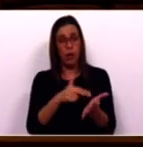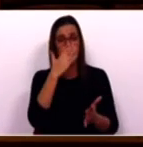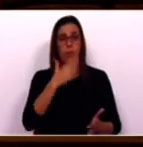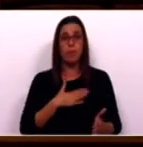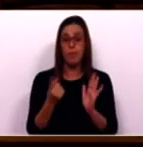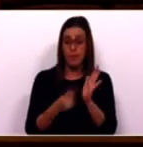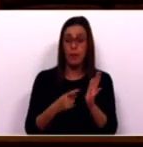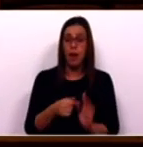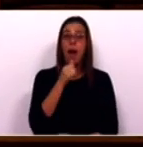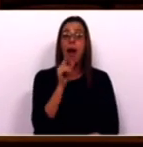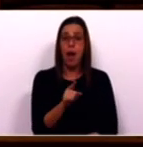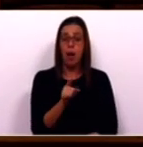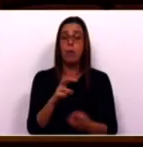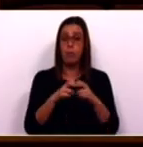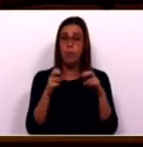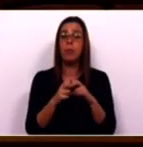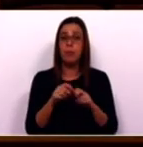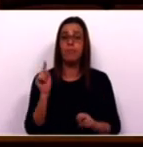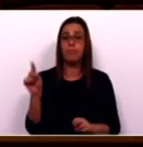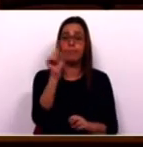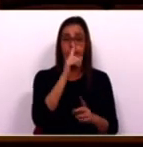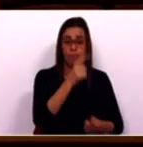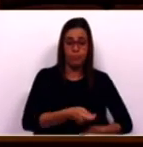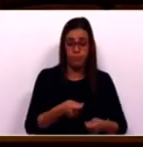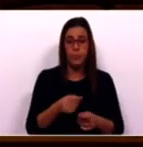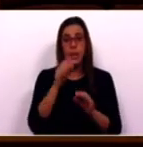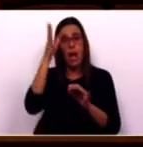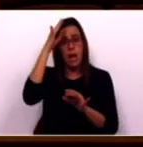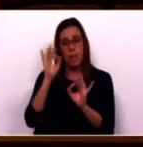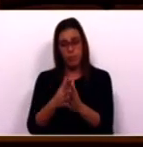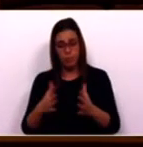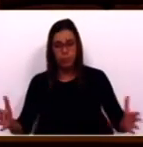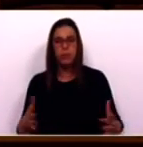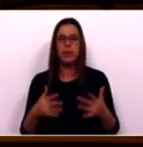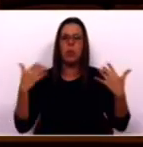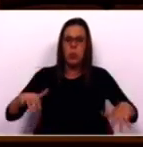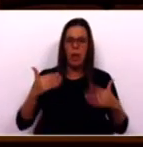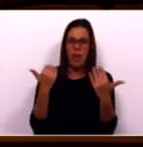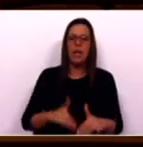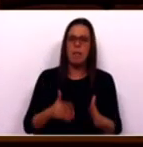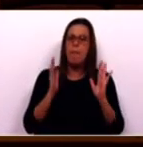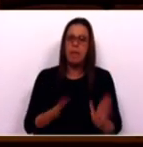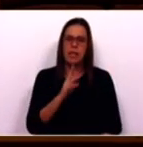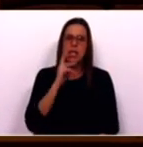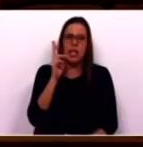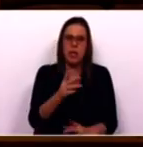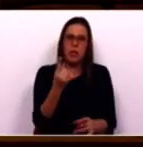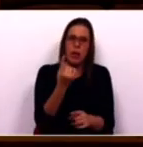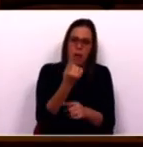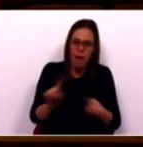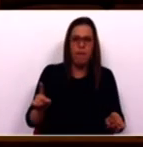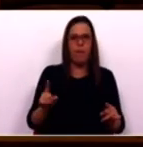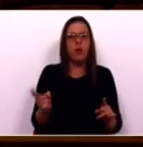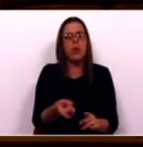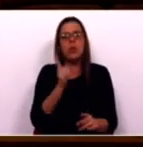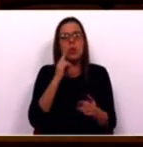A falta de água está a comprometer uma série de culturas e a criação de animais. Situações extremas requerem respostas excepcionais